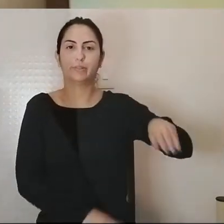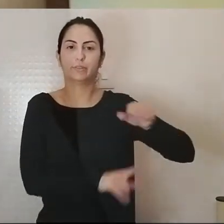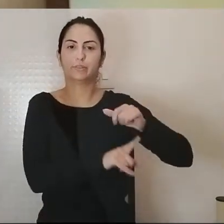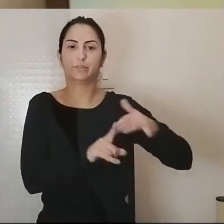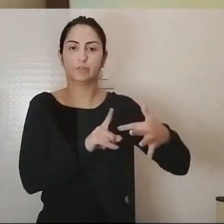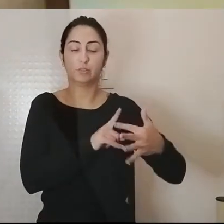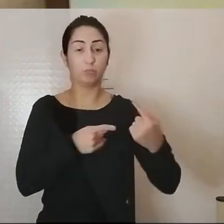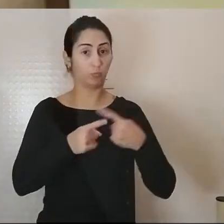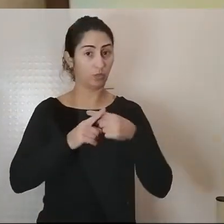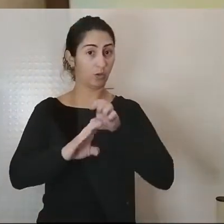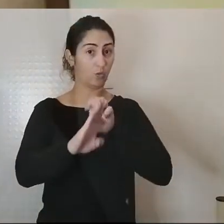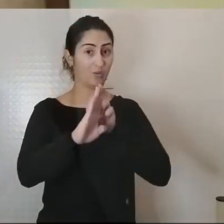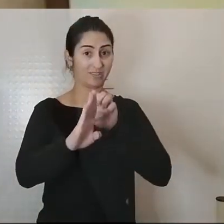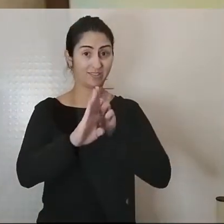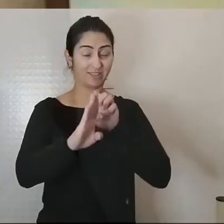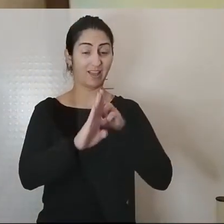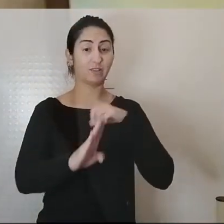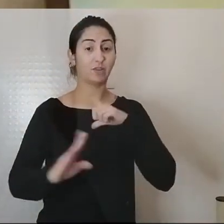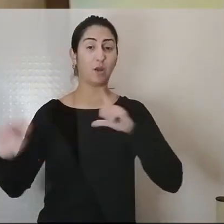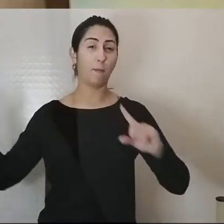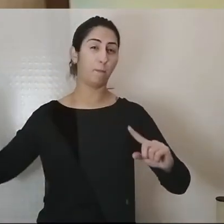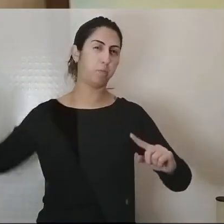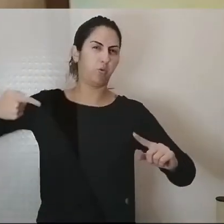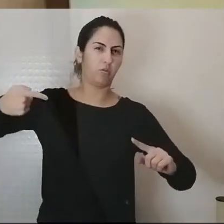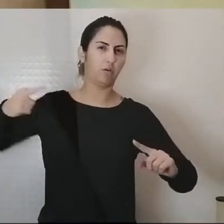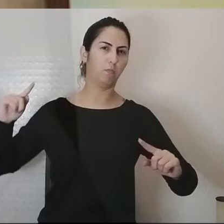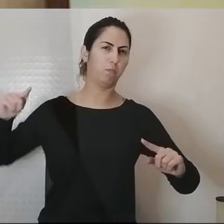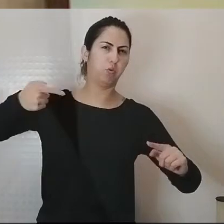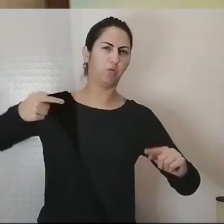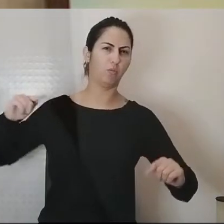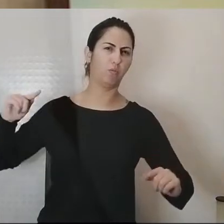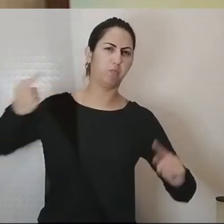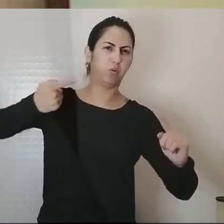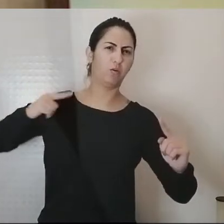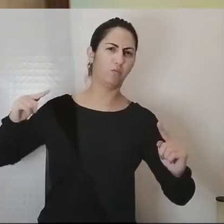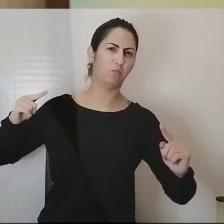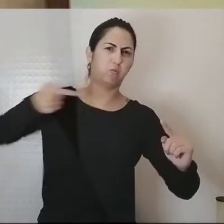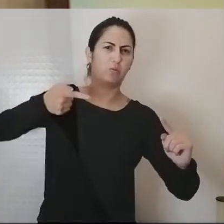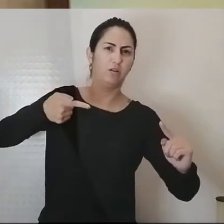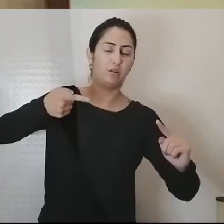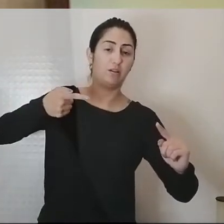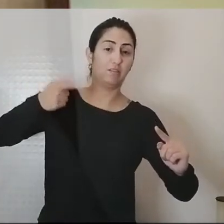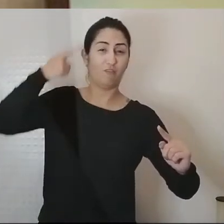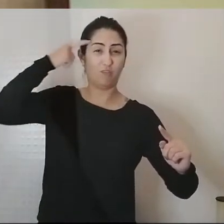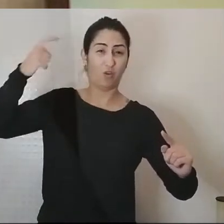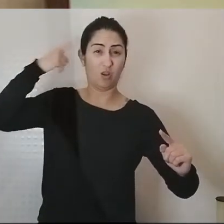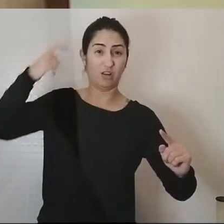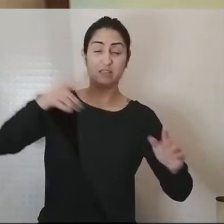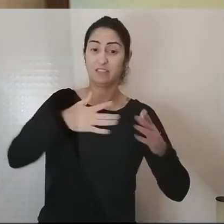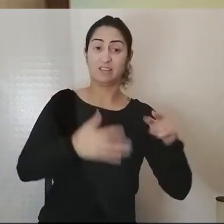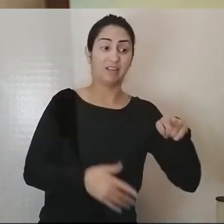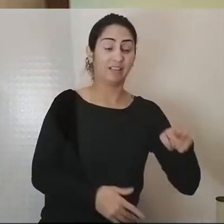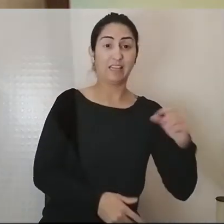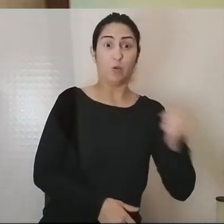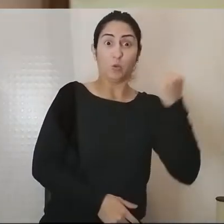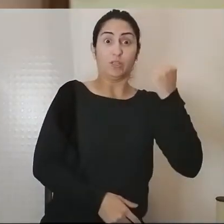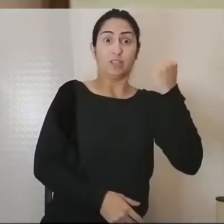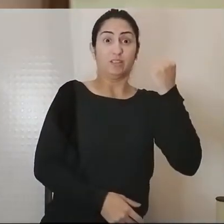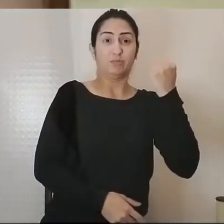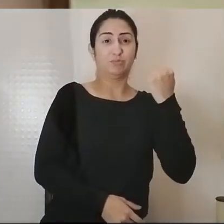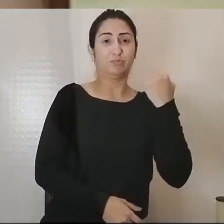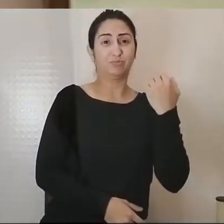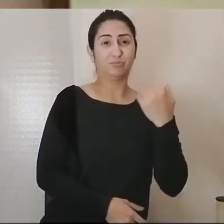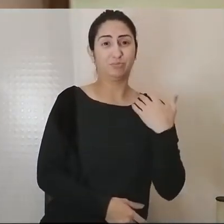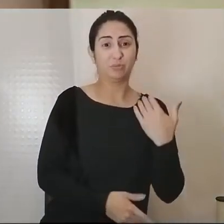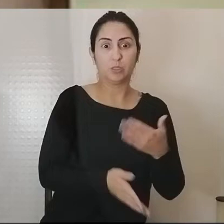atacado por extremistas violentos torna a autoridade fragilidada fomenta a